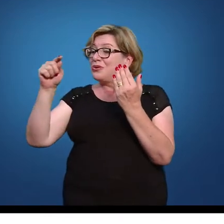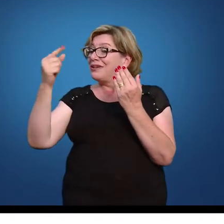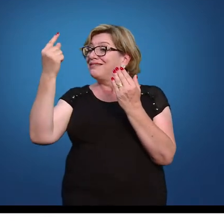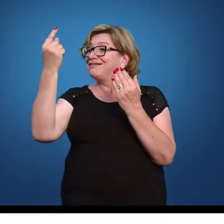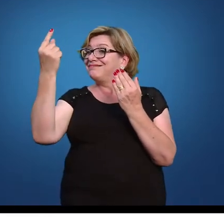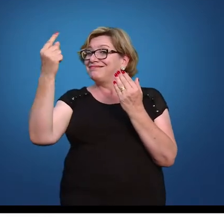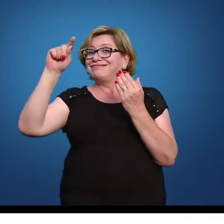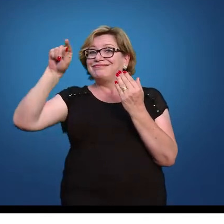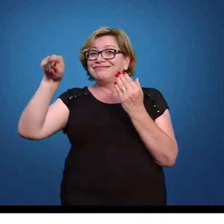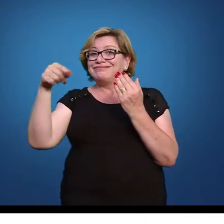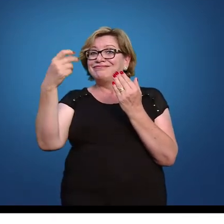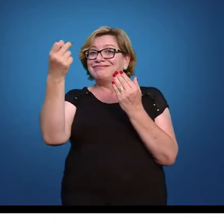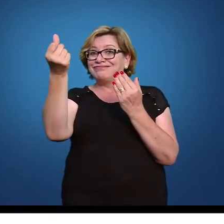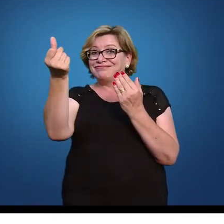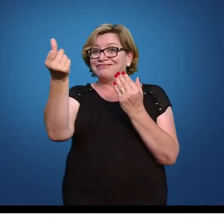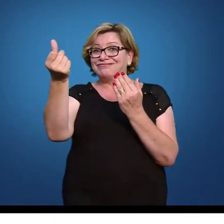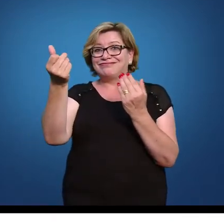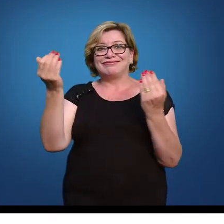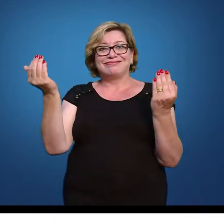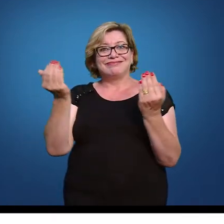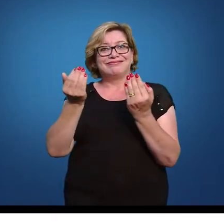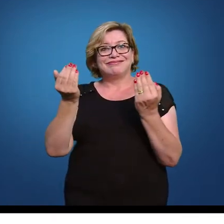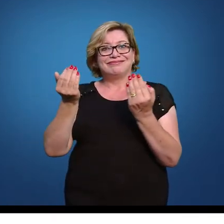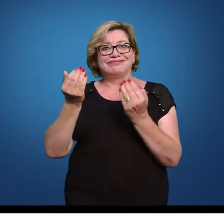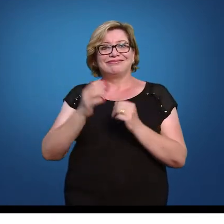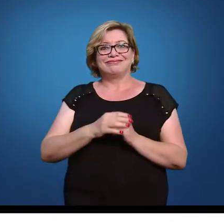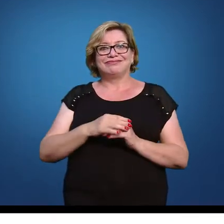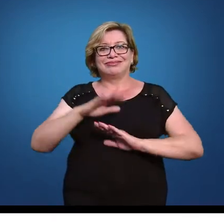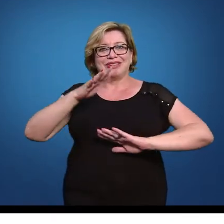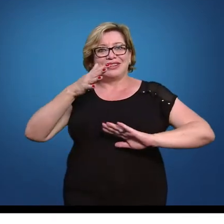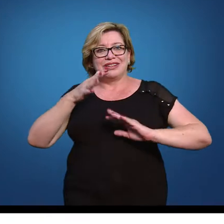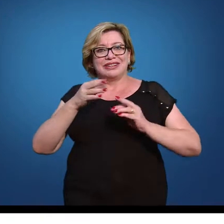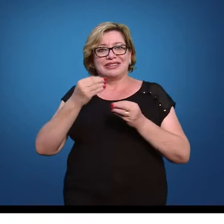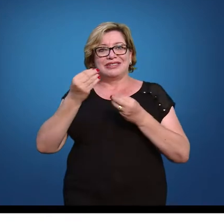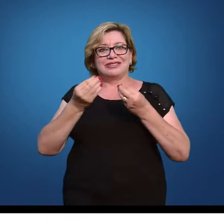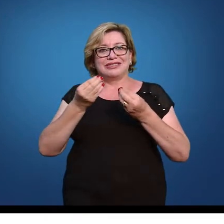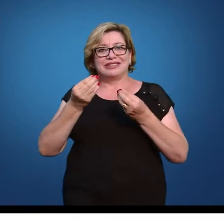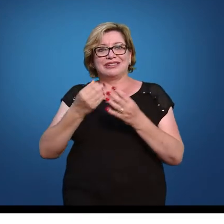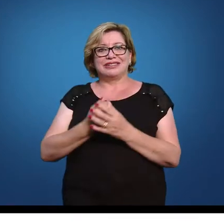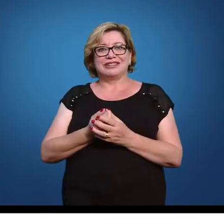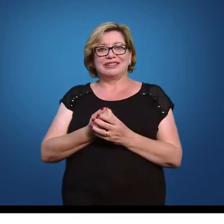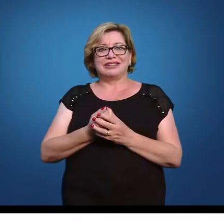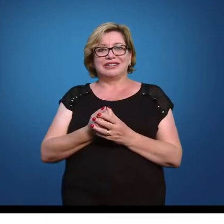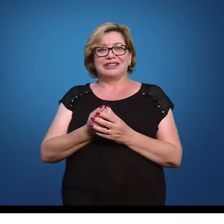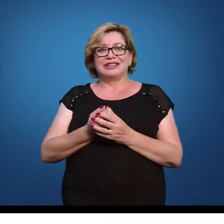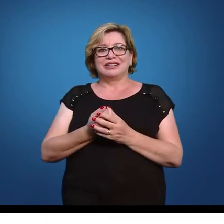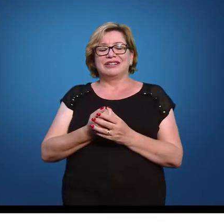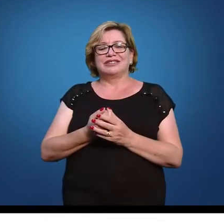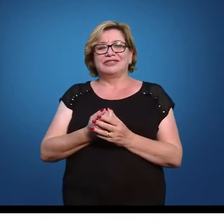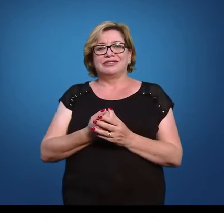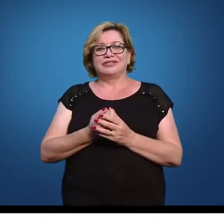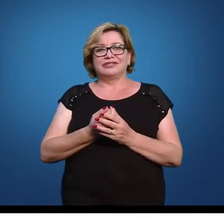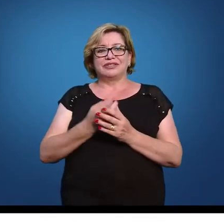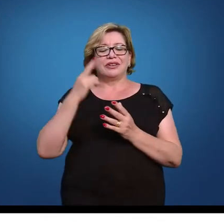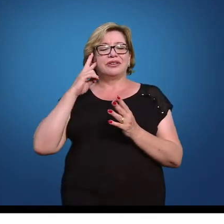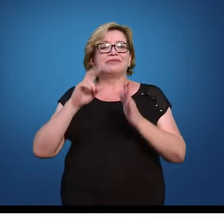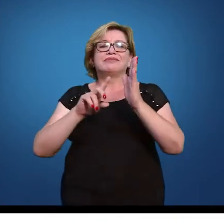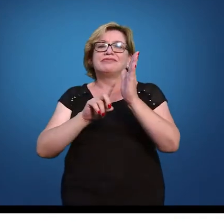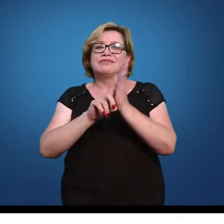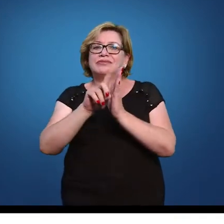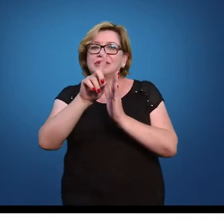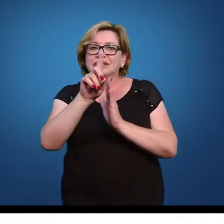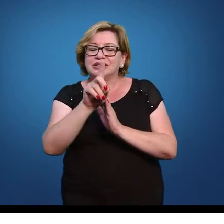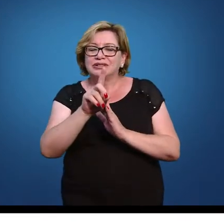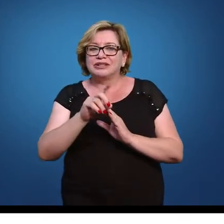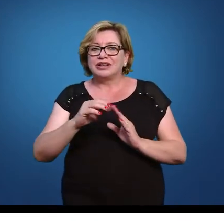padronizado virou 1,6 então eu vou ter mais ou menos por aqui 1,6 volto a pergunta